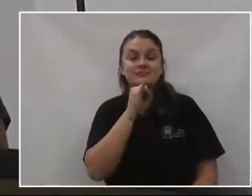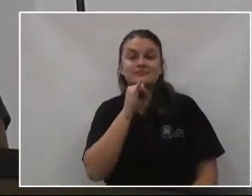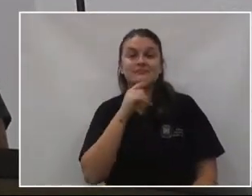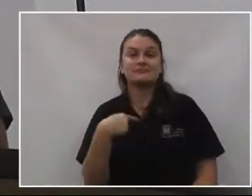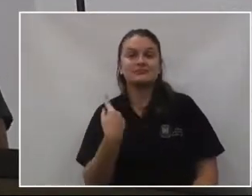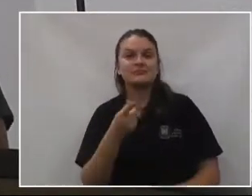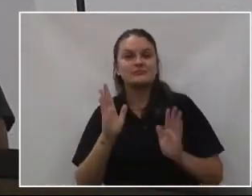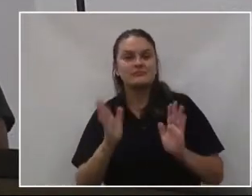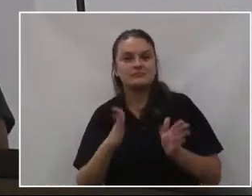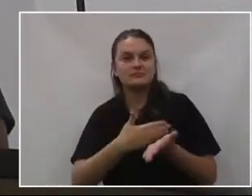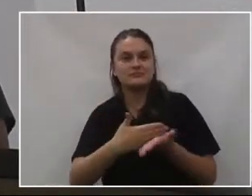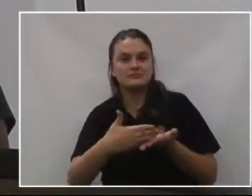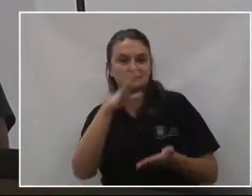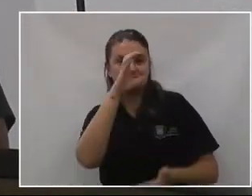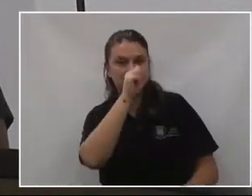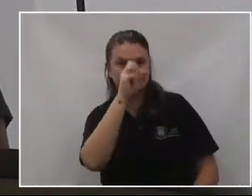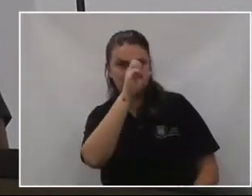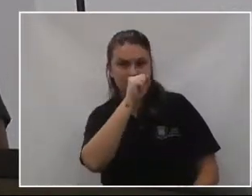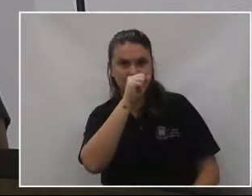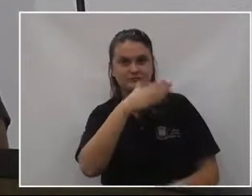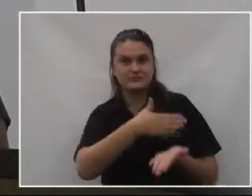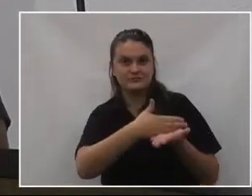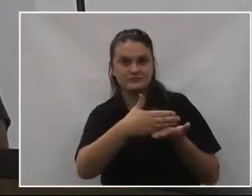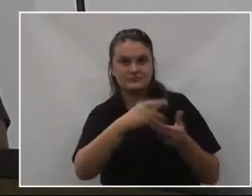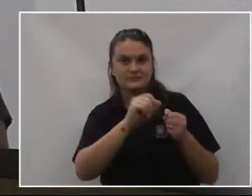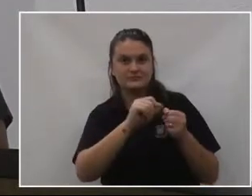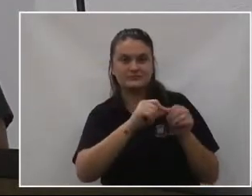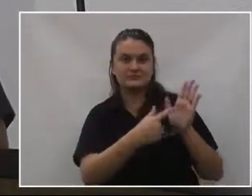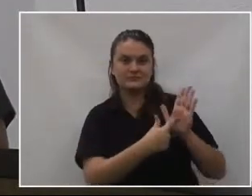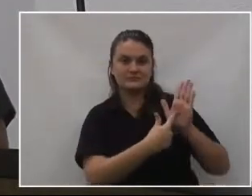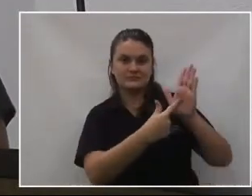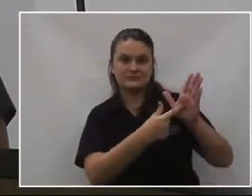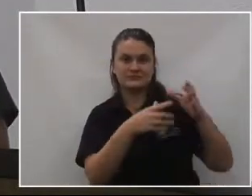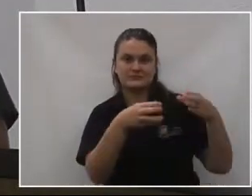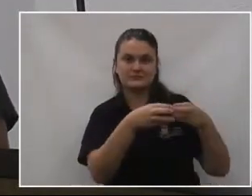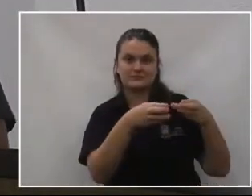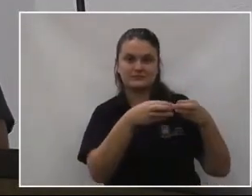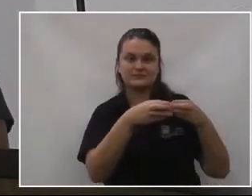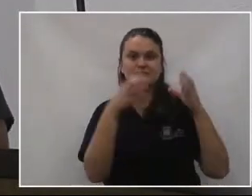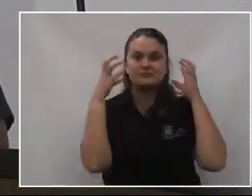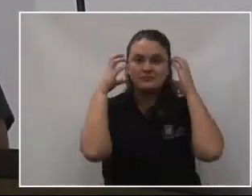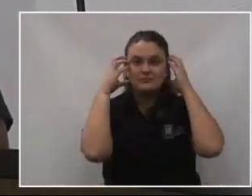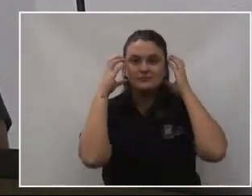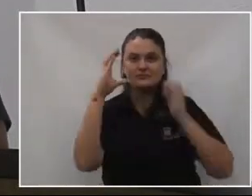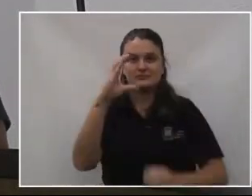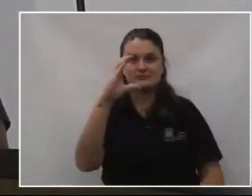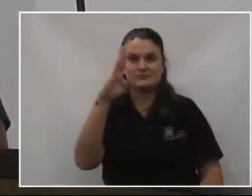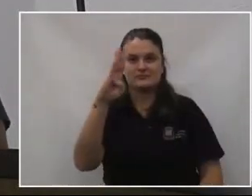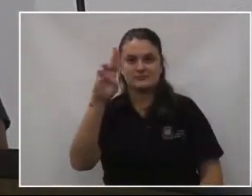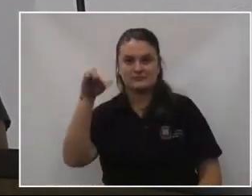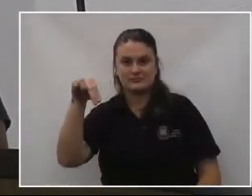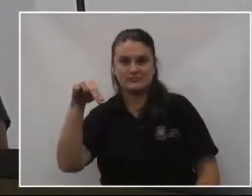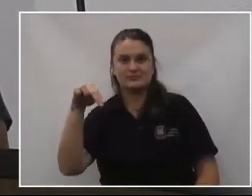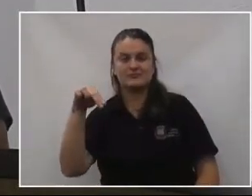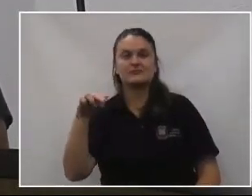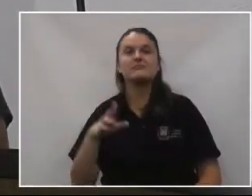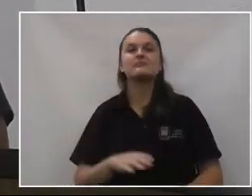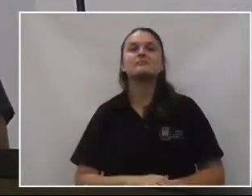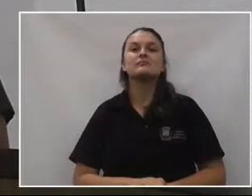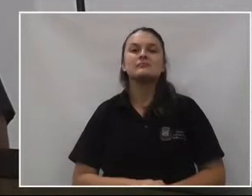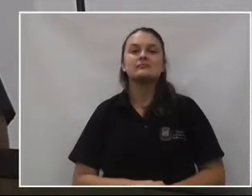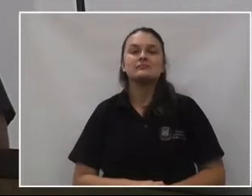nós já começamos no sábado com uma apresentação do grupo na Rádio CBN, no programa Linha Aberta.